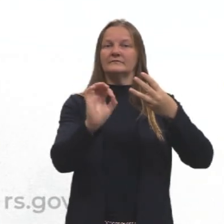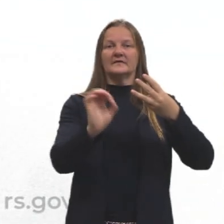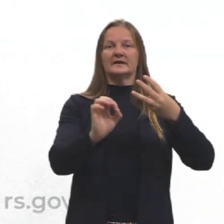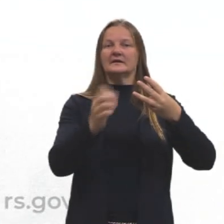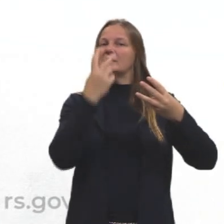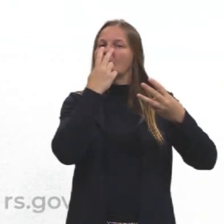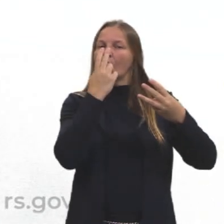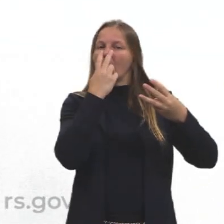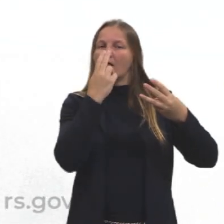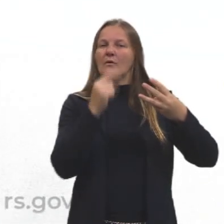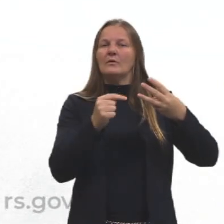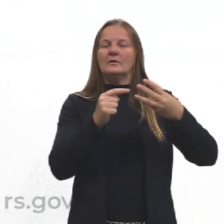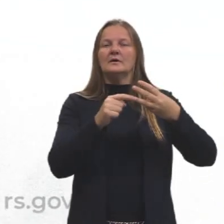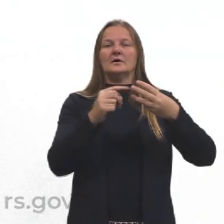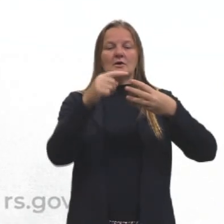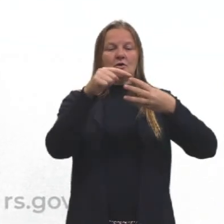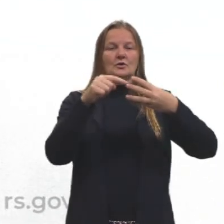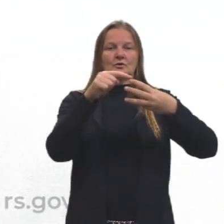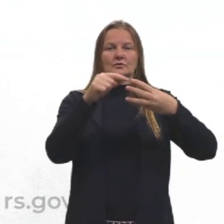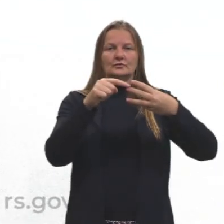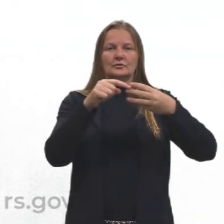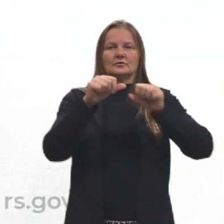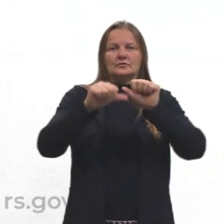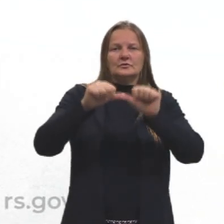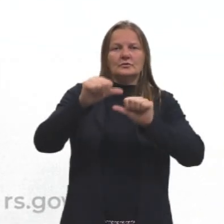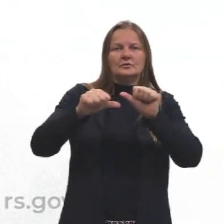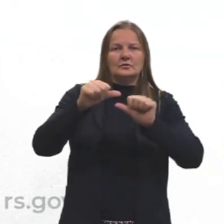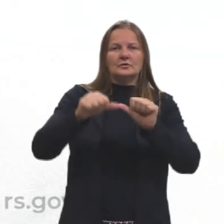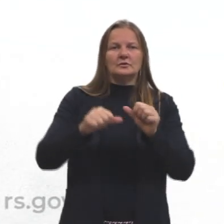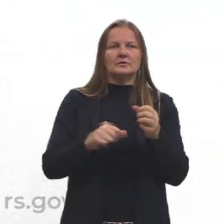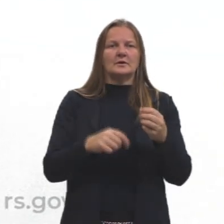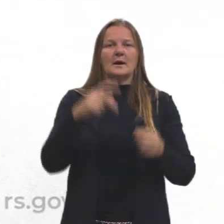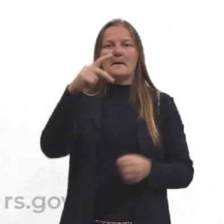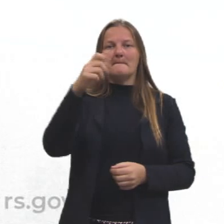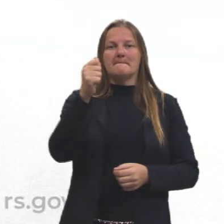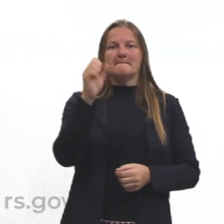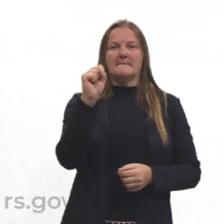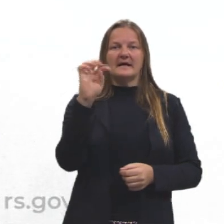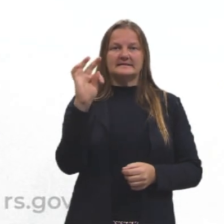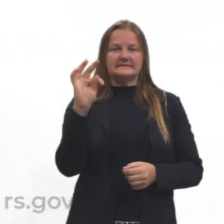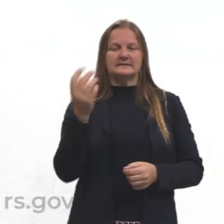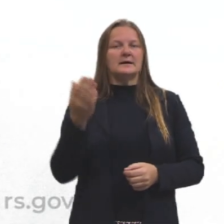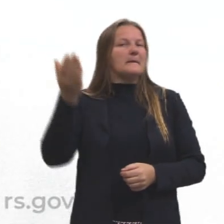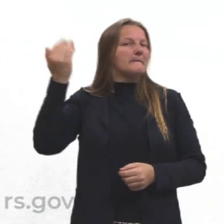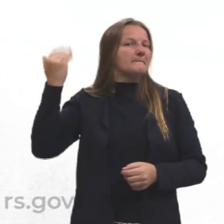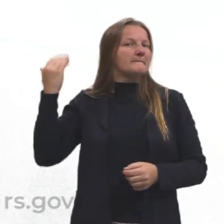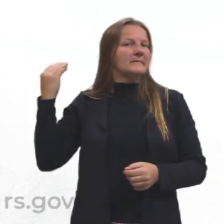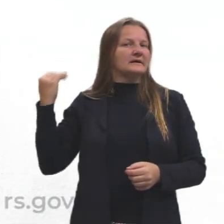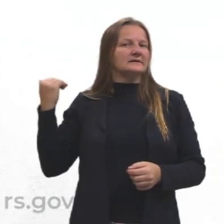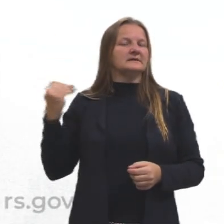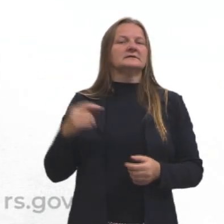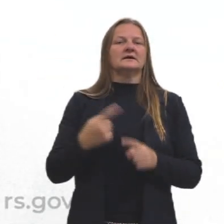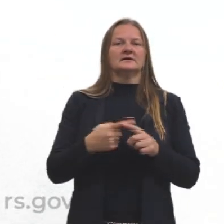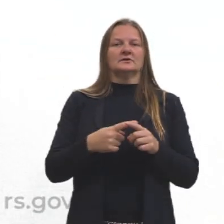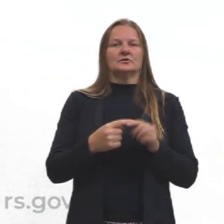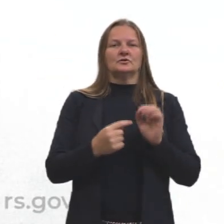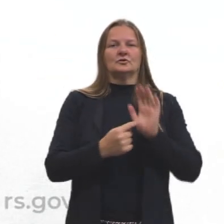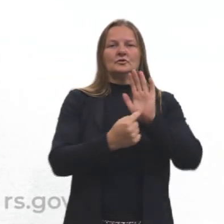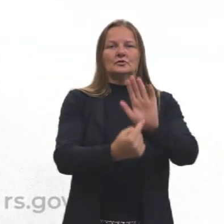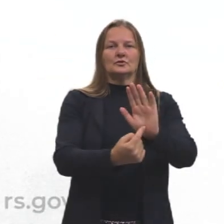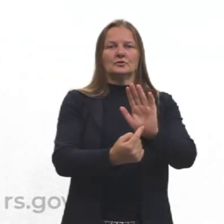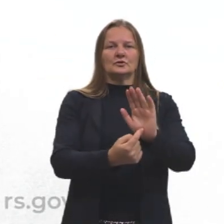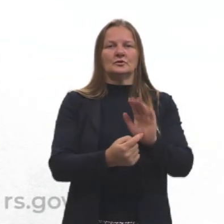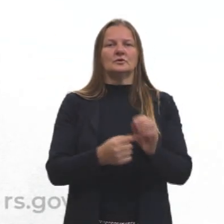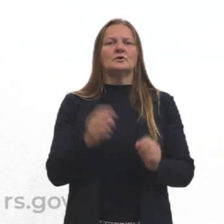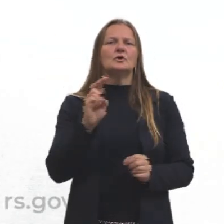Os dois que sofrem modificações são o past, o passado, que indica, como o nome diz,